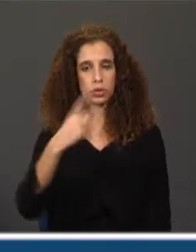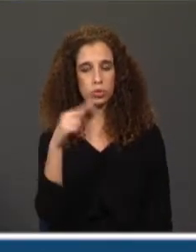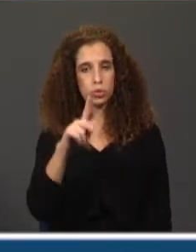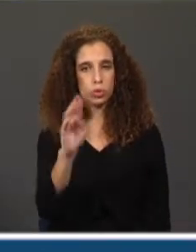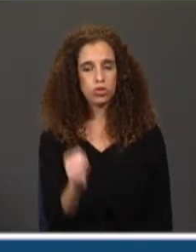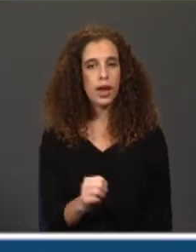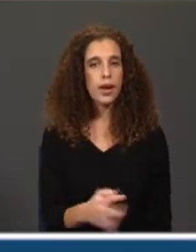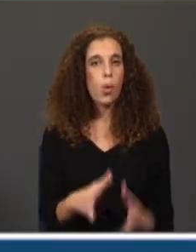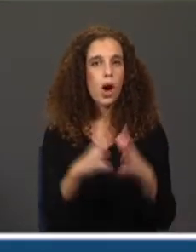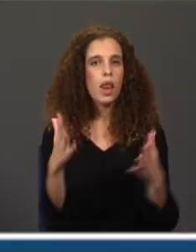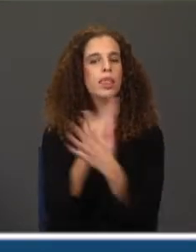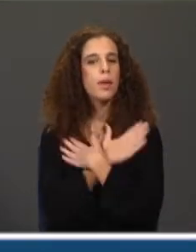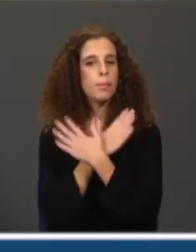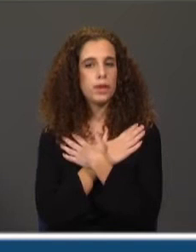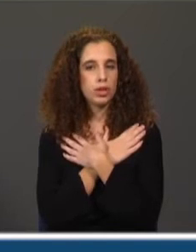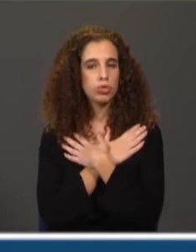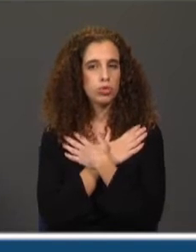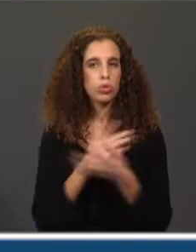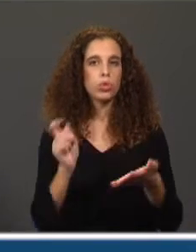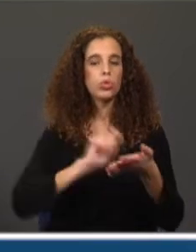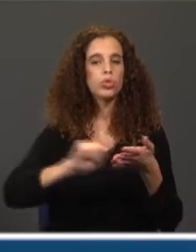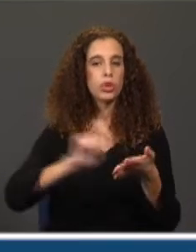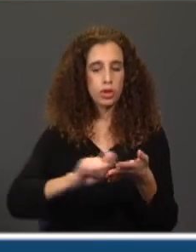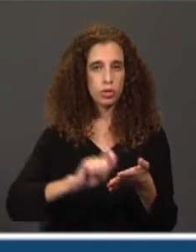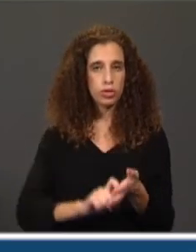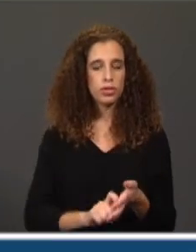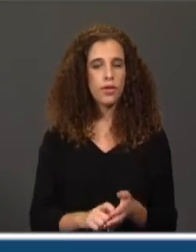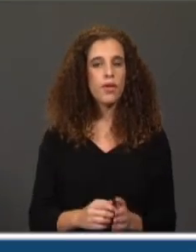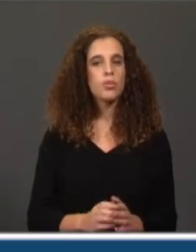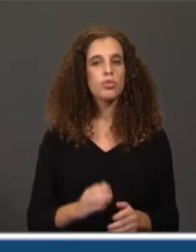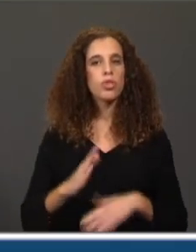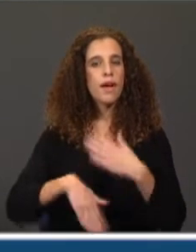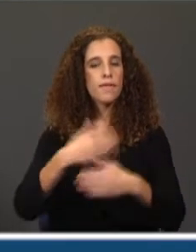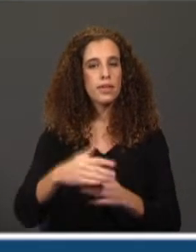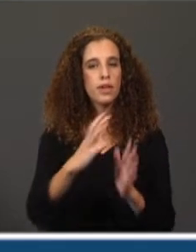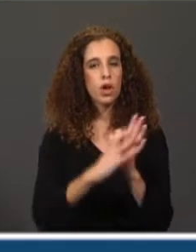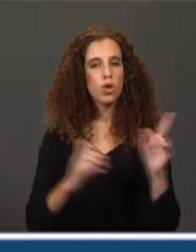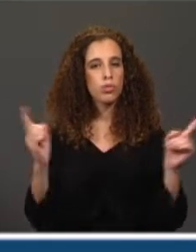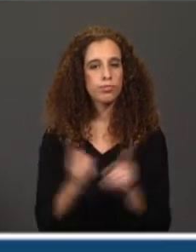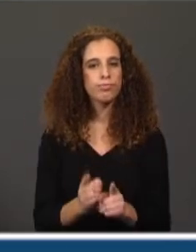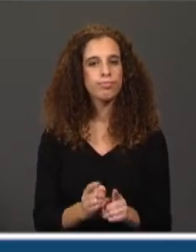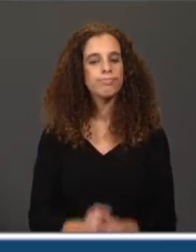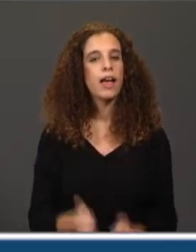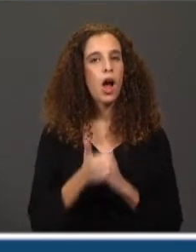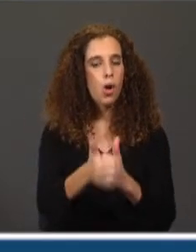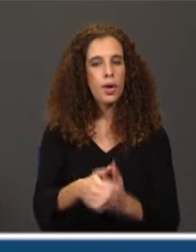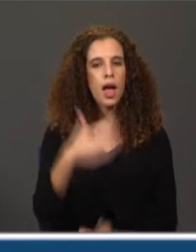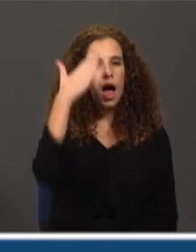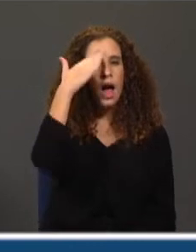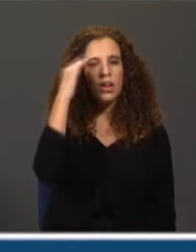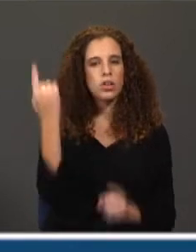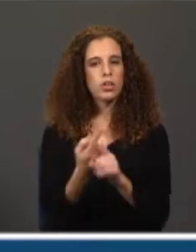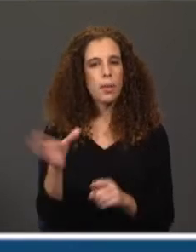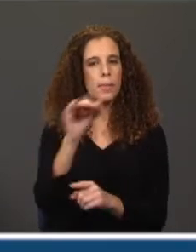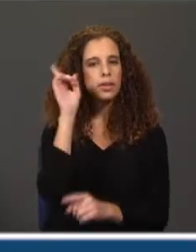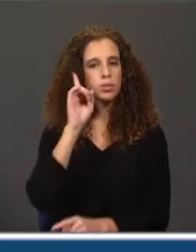grande amigo, era um grande amigo de António Lobo Antunes. E avançamos então com a crónica. Acompanhe a leitura comigo. Acho que a coisa mais importante que